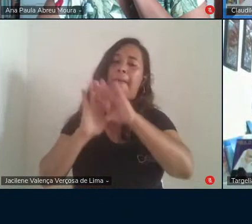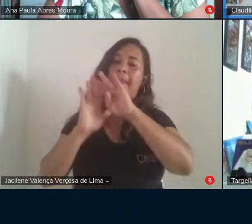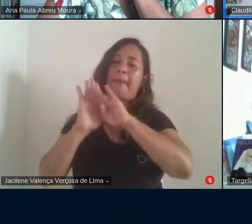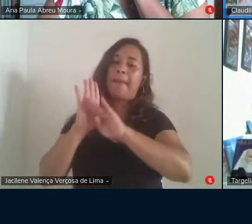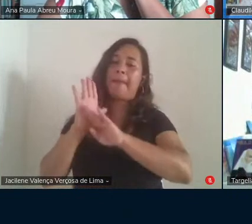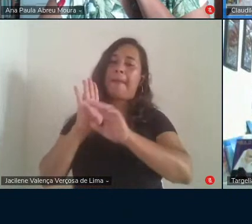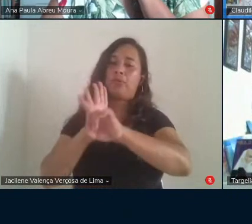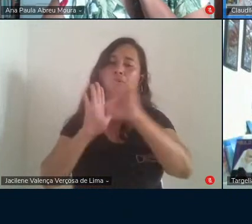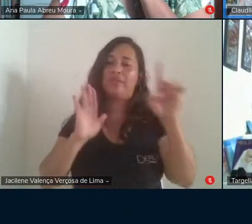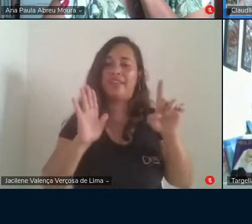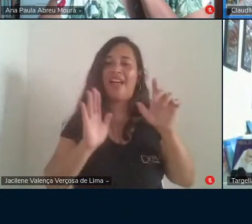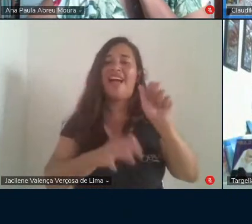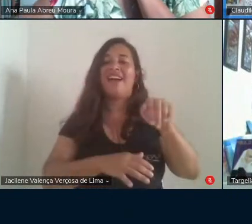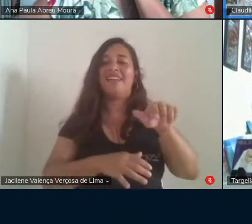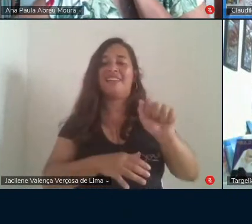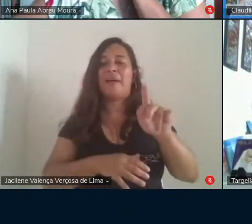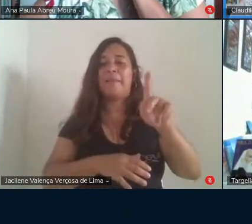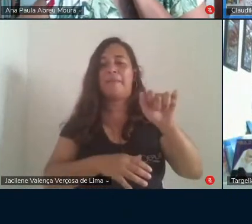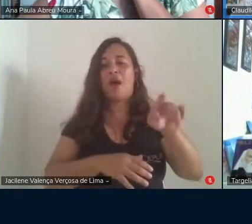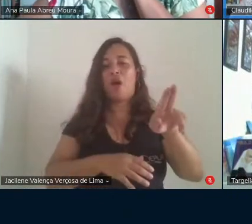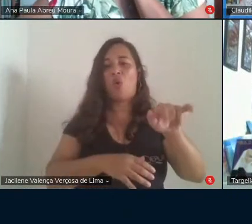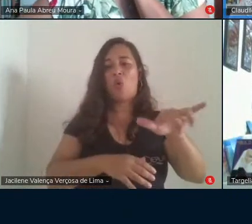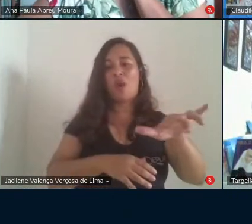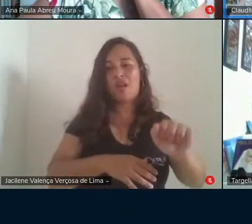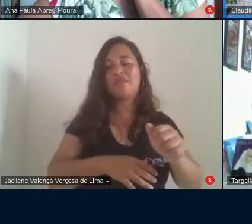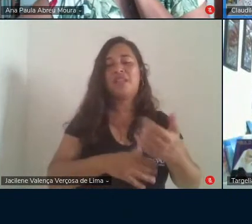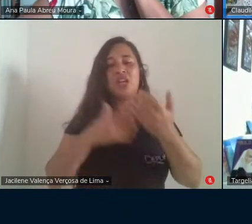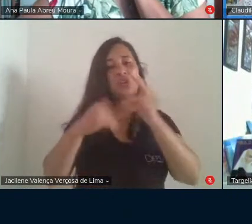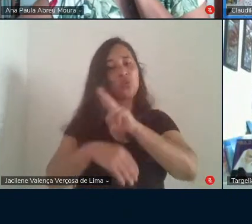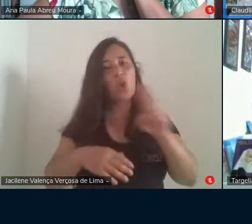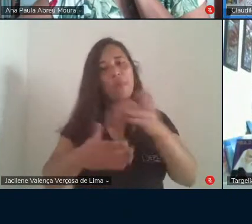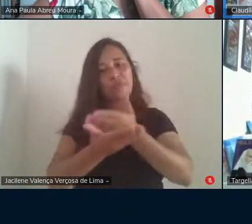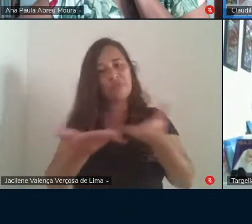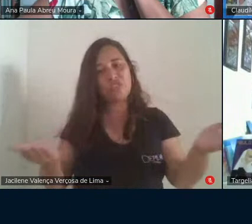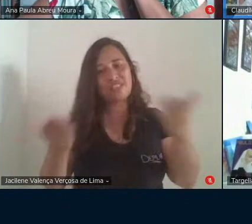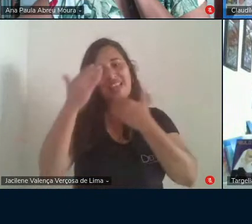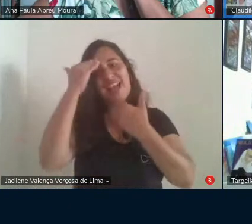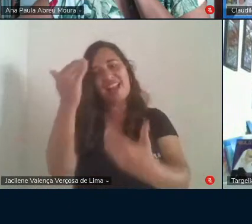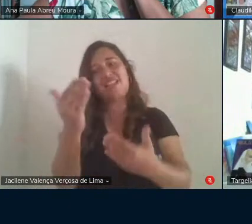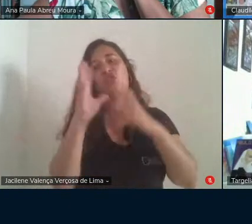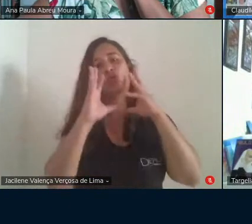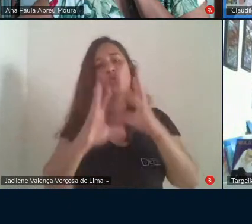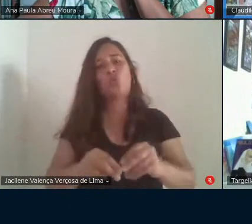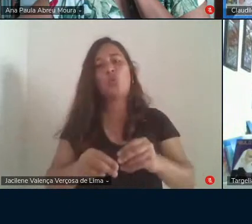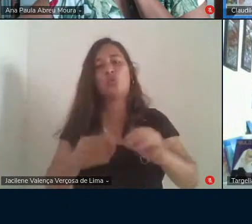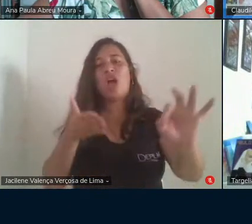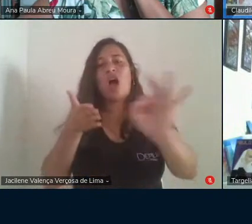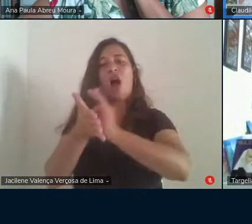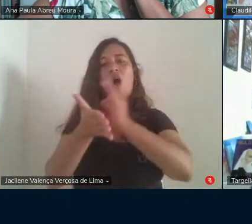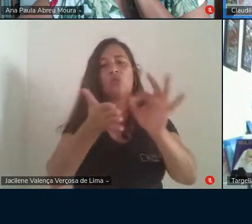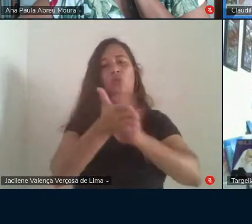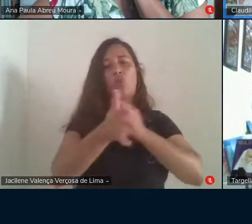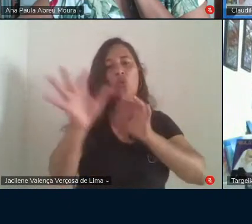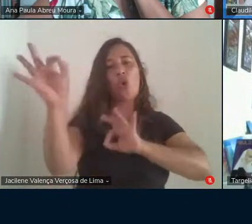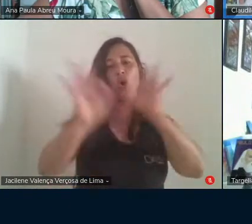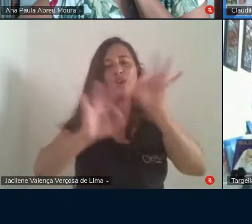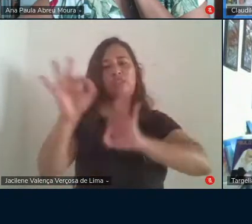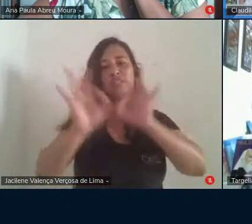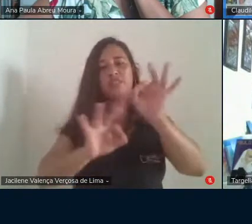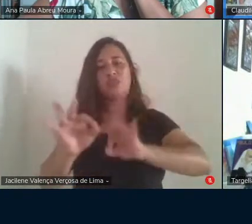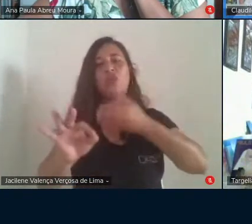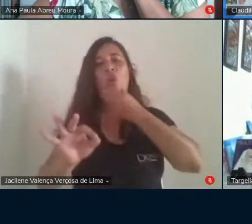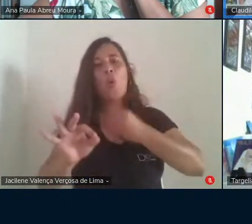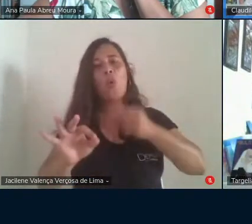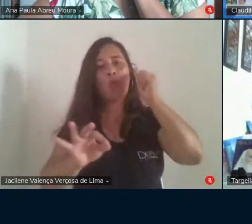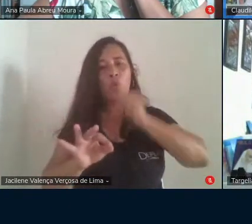Ana Paula, em nome de vocês, agradeço a todas as autoras e autores, organizadoras e organizadores por